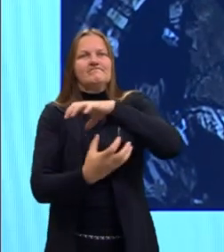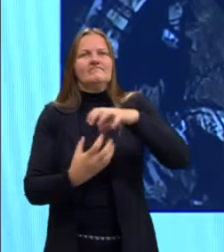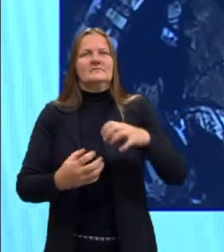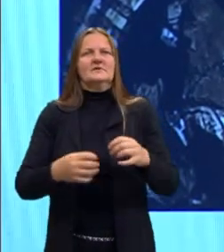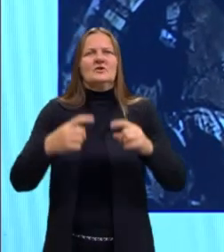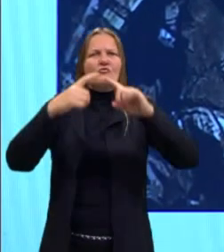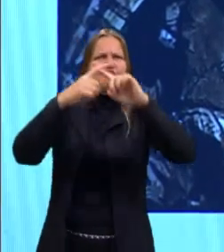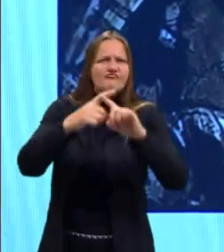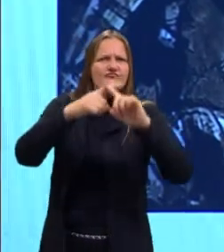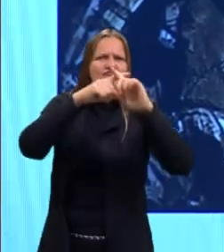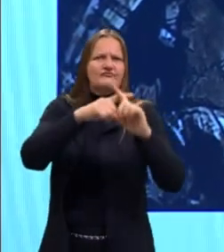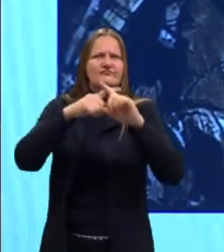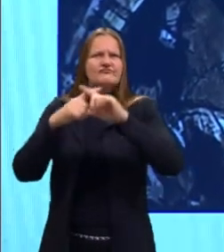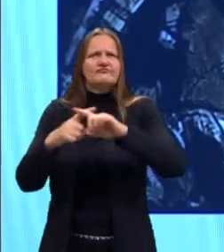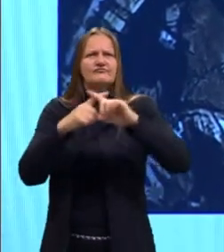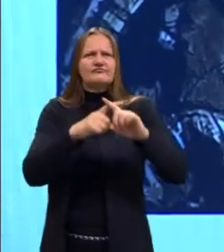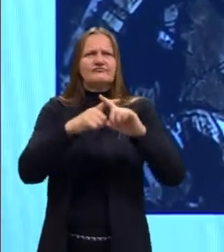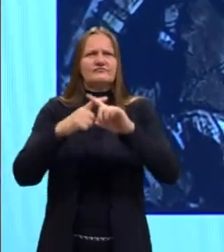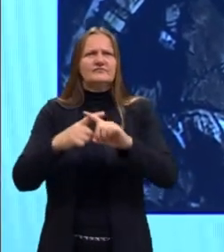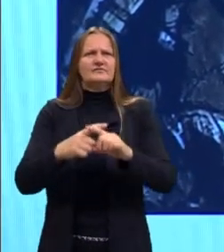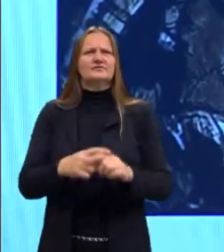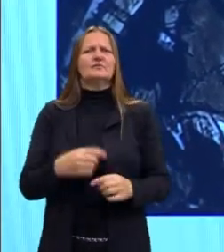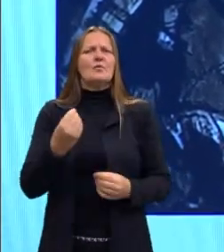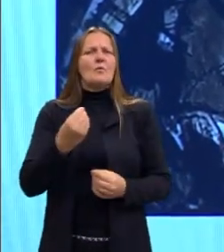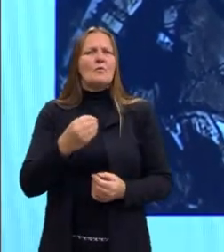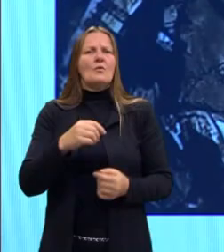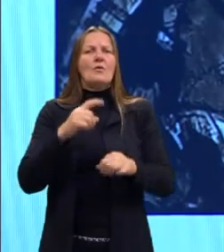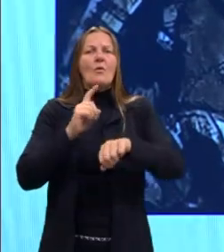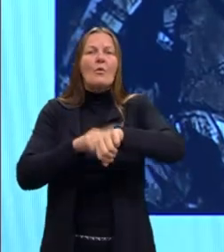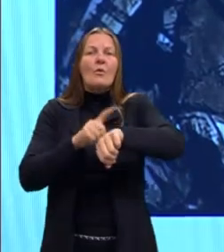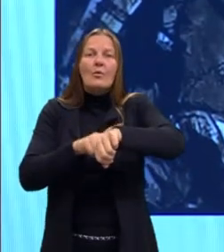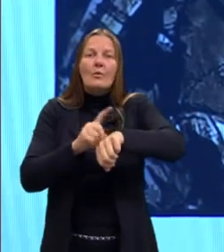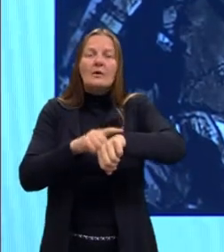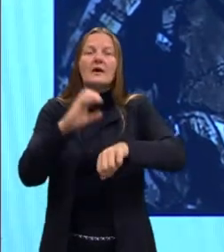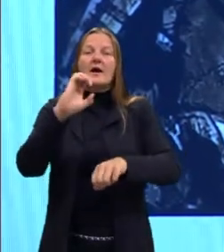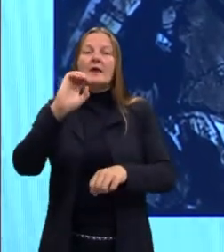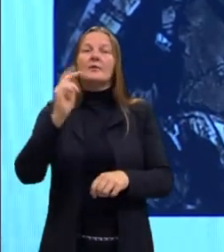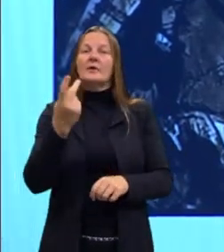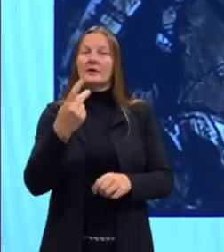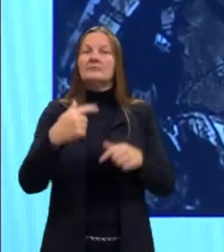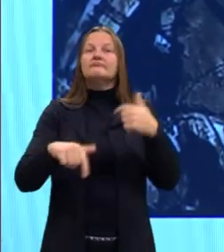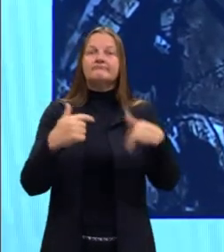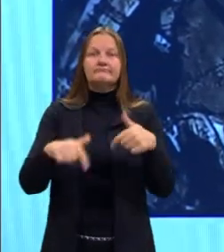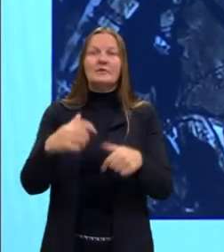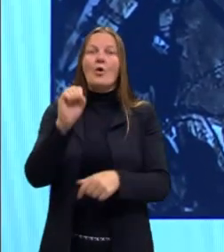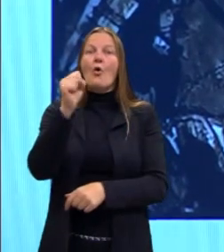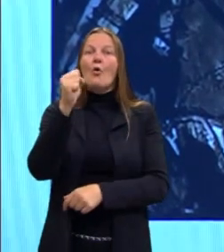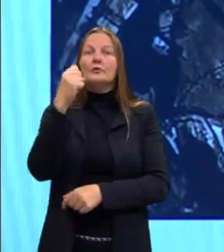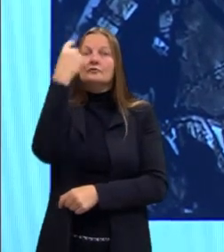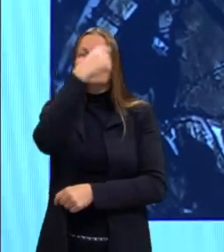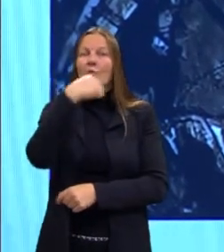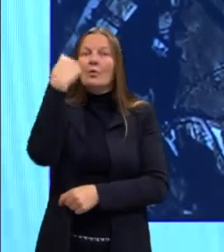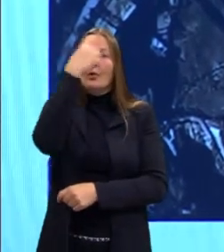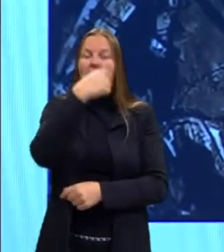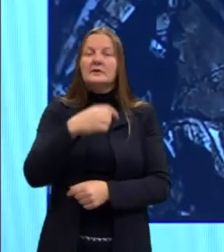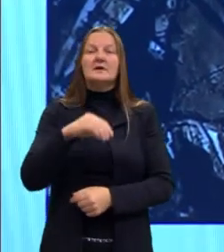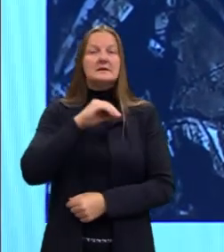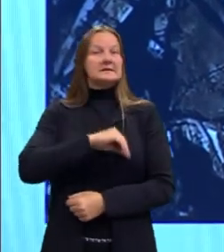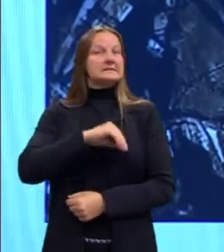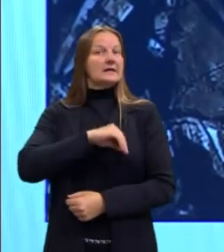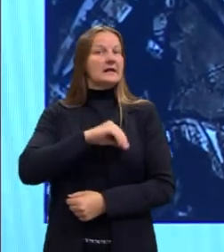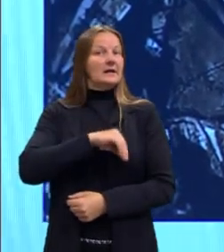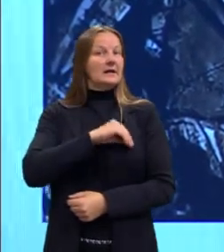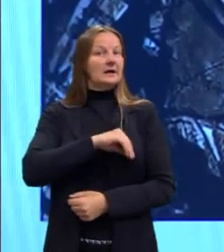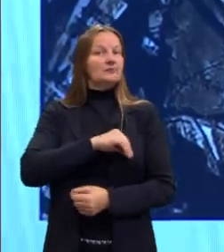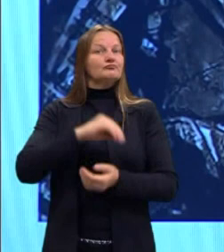geraram alguns benefícios, né? Como, por exemplo, a carga horária, né? De oito horas trabalhadas, o salário mínimo,